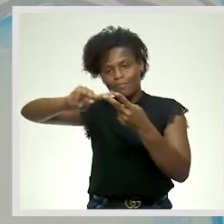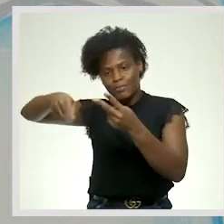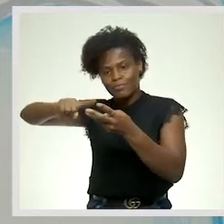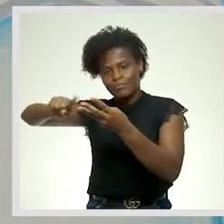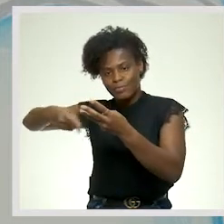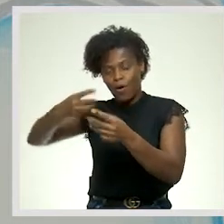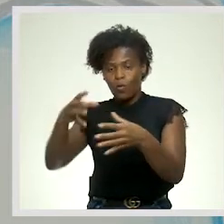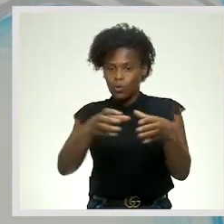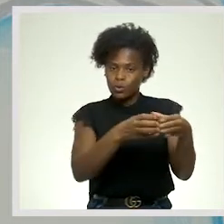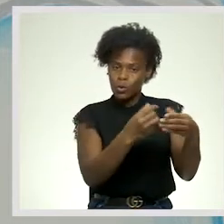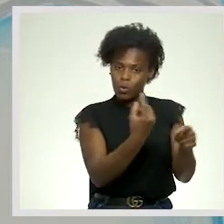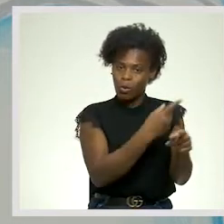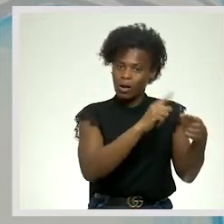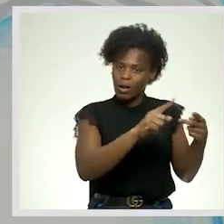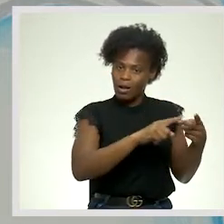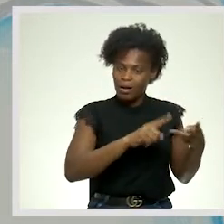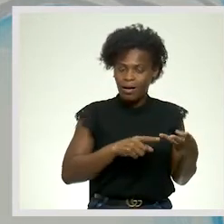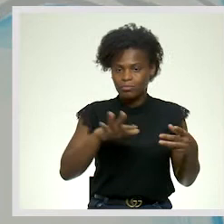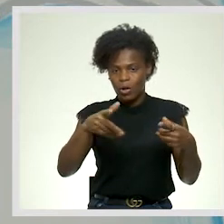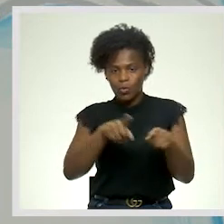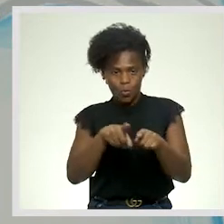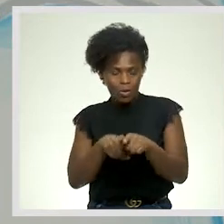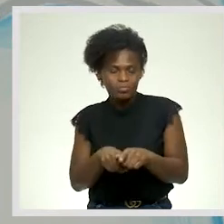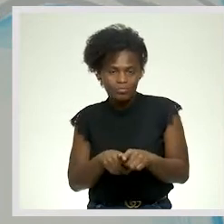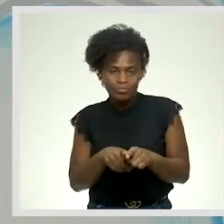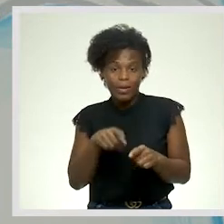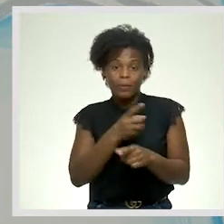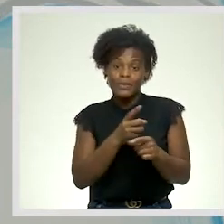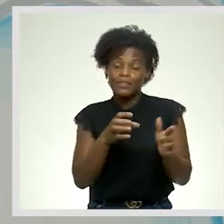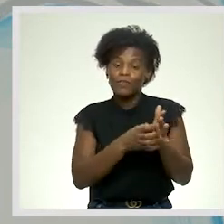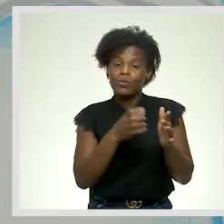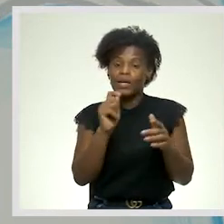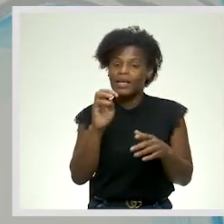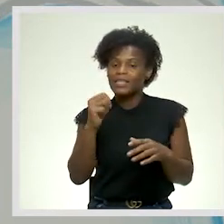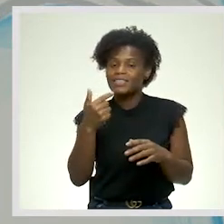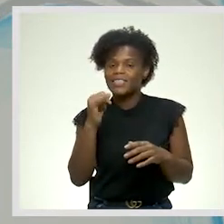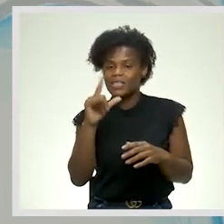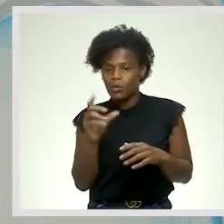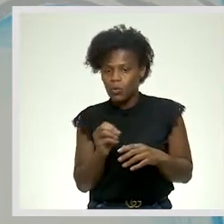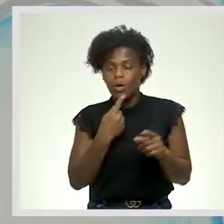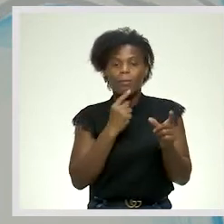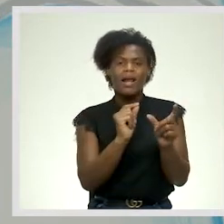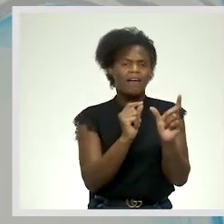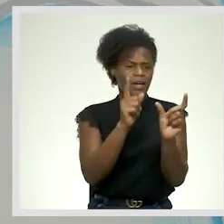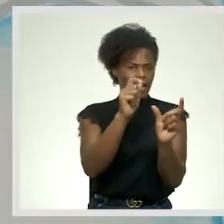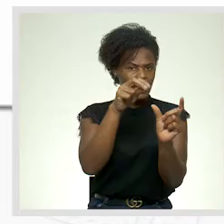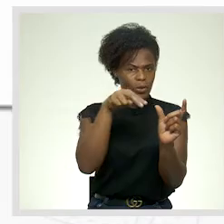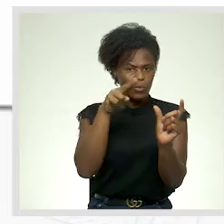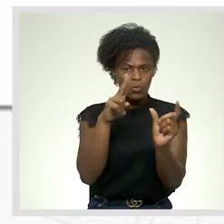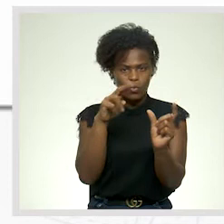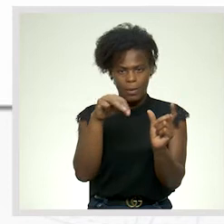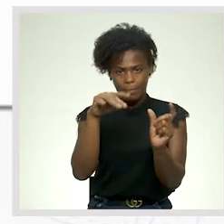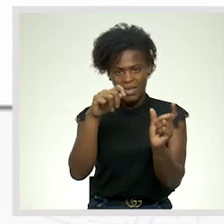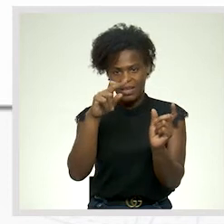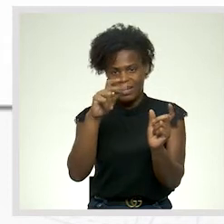de elementos da mesma natureza. Então, a figura de estilo é claramente enumeração. Outra figura de estilo